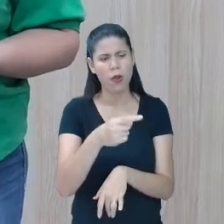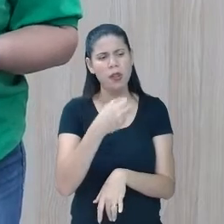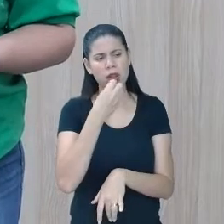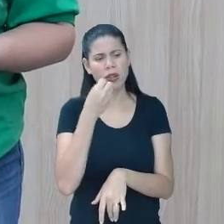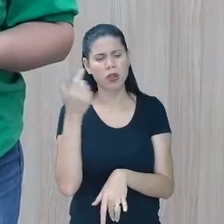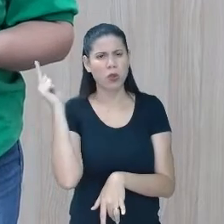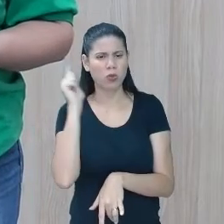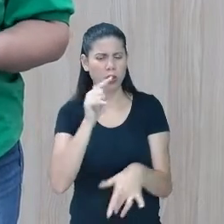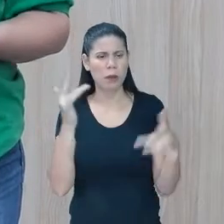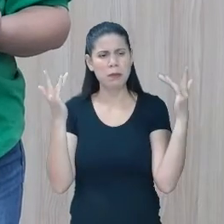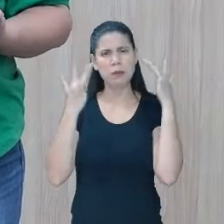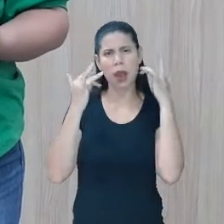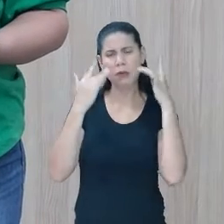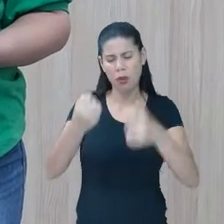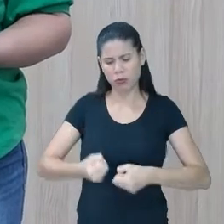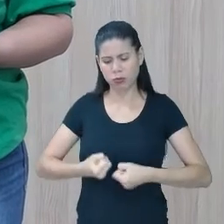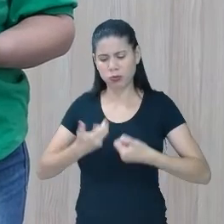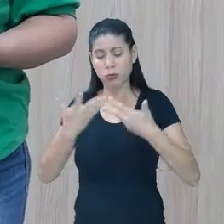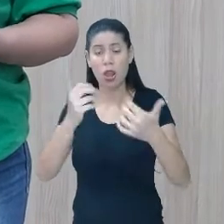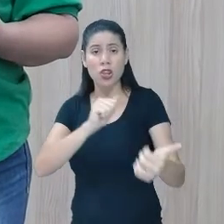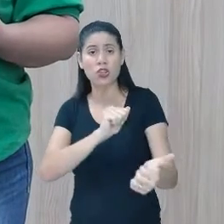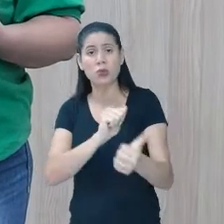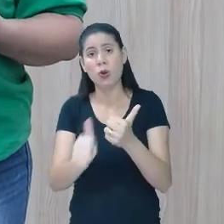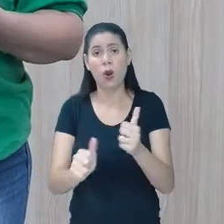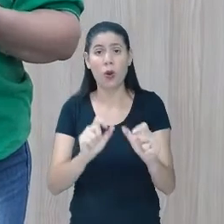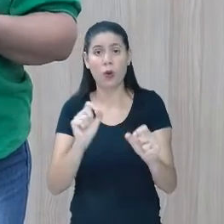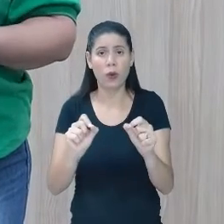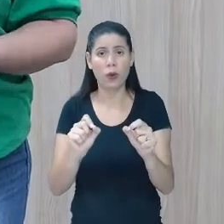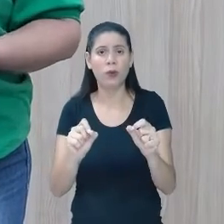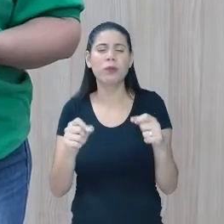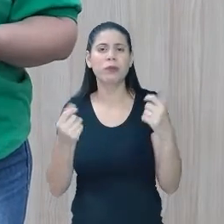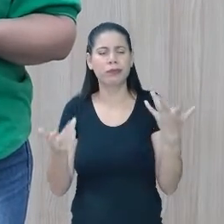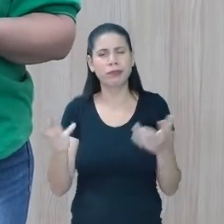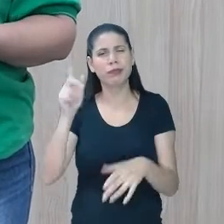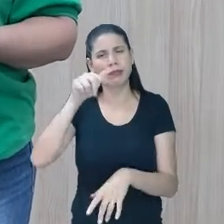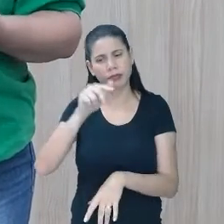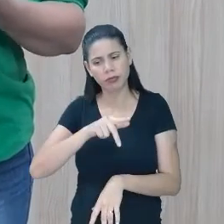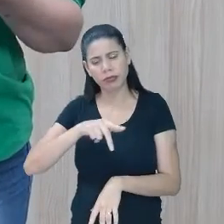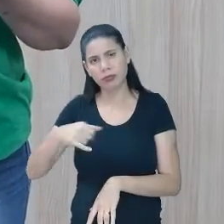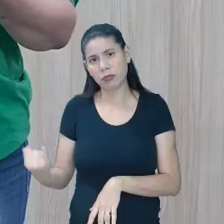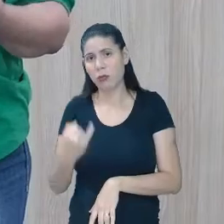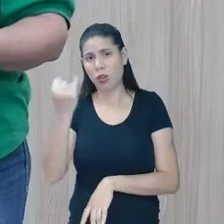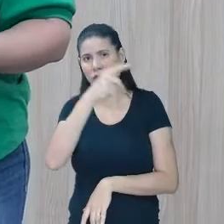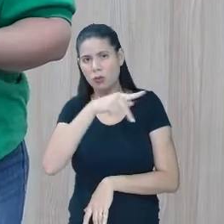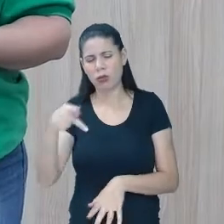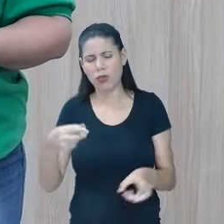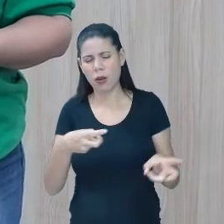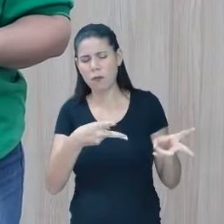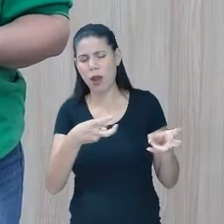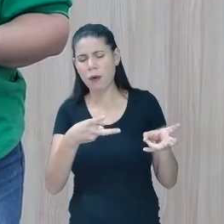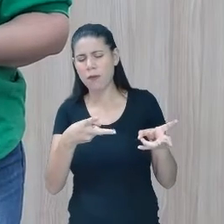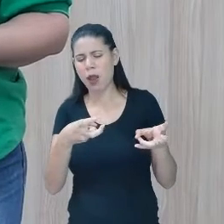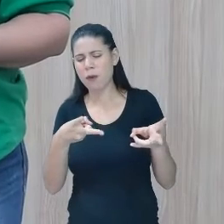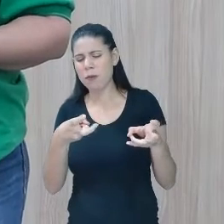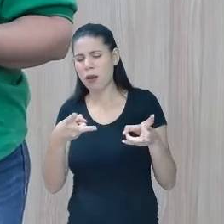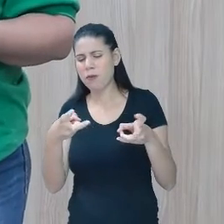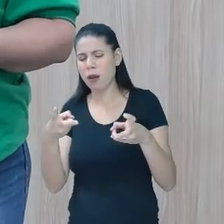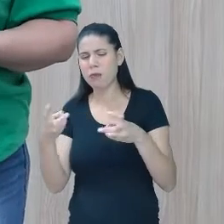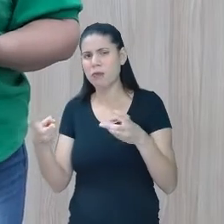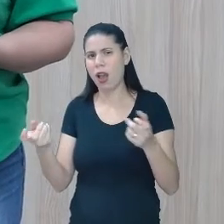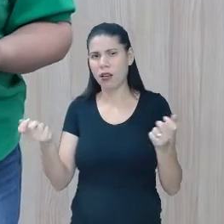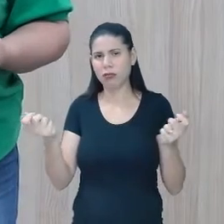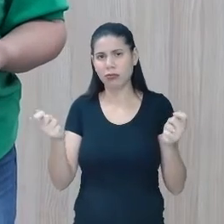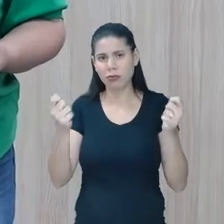peça teatral, ele é bom de esporte. Então, é sempre importante que o professor esteja valorizando também